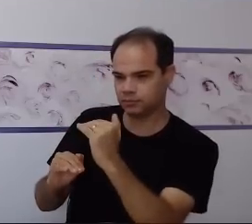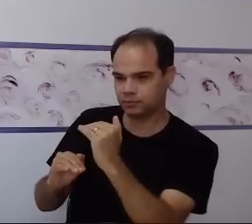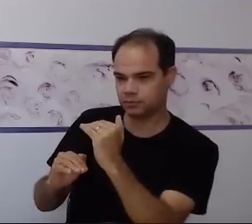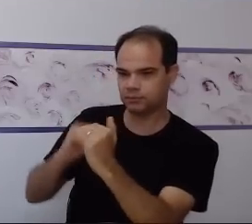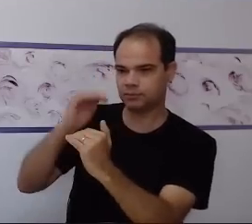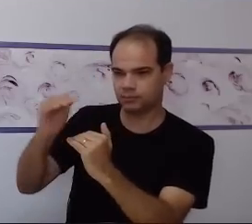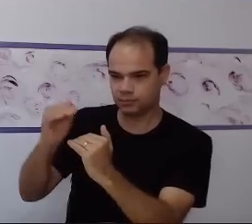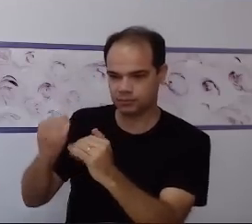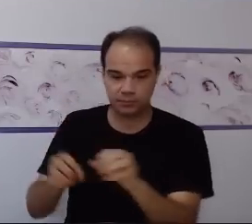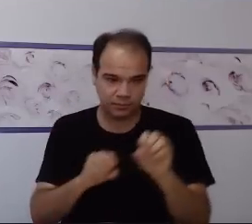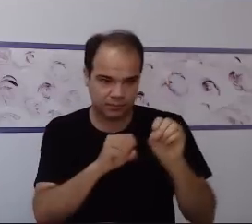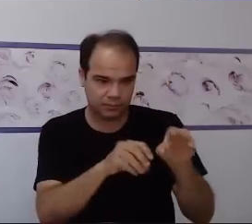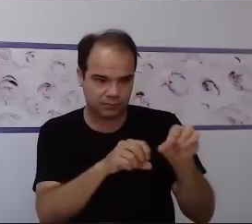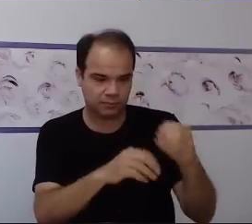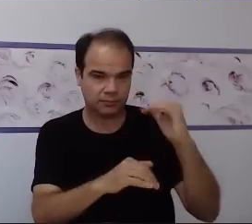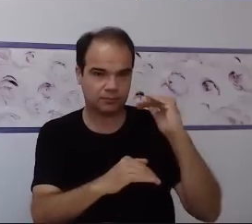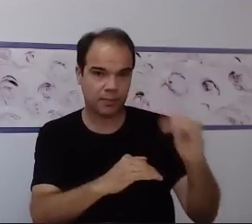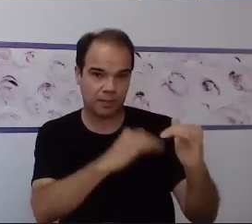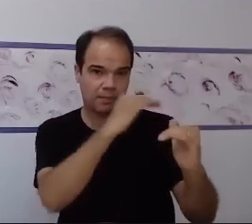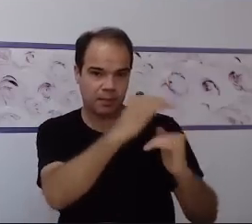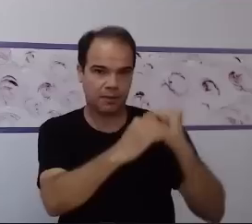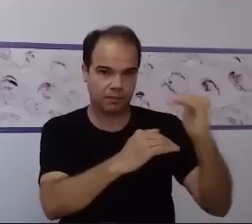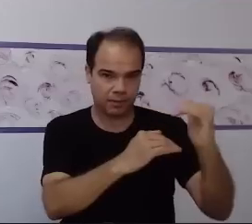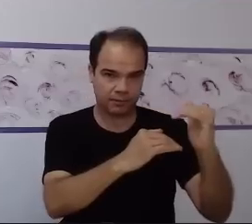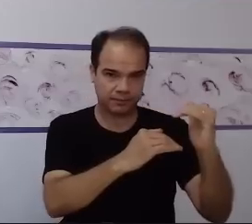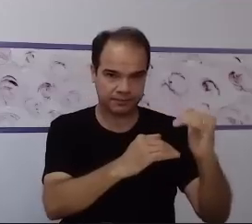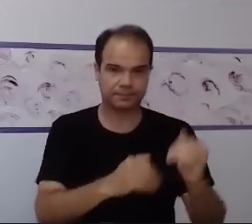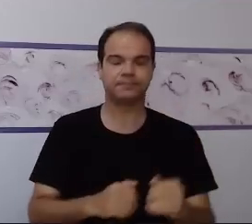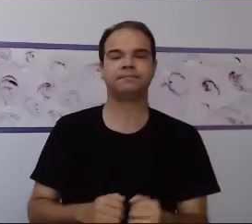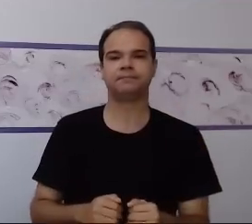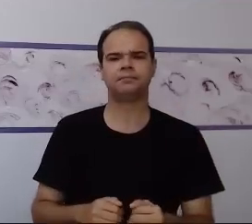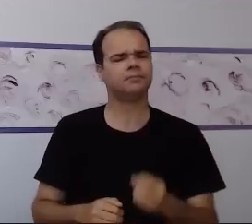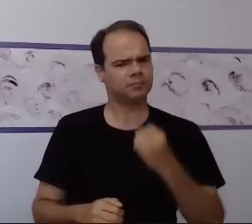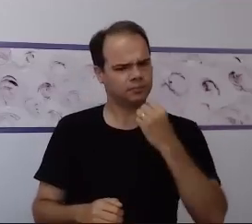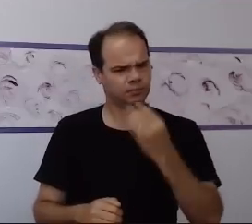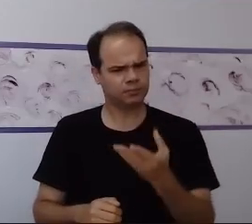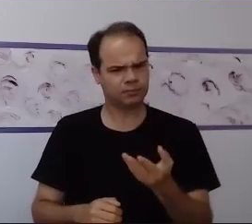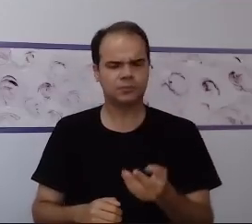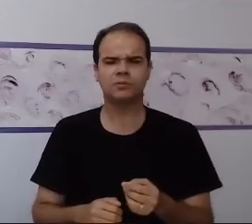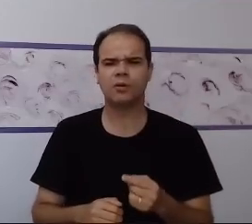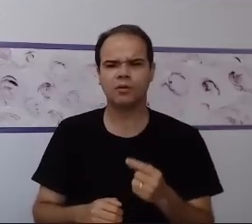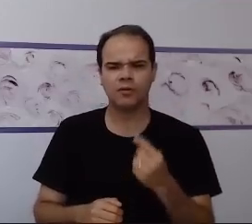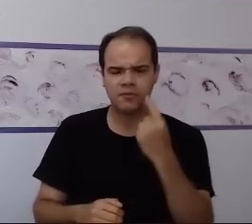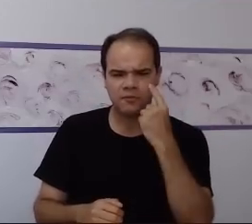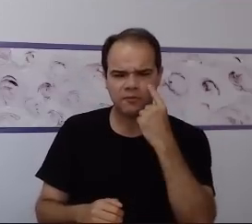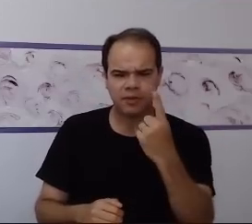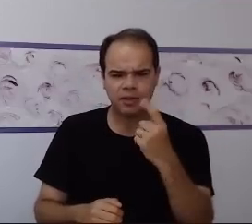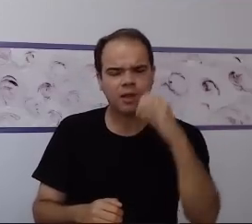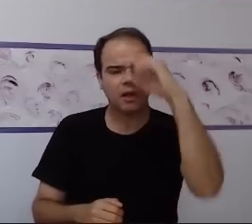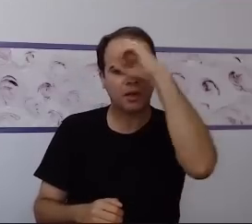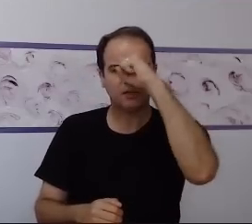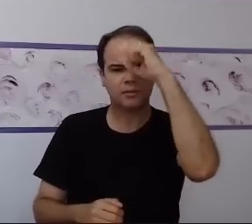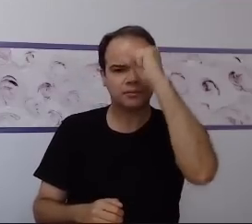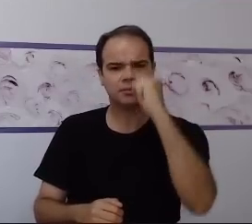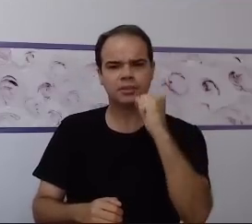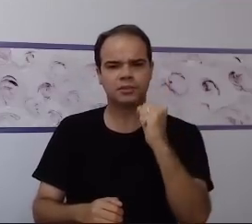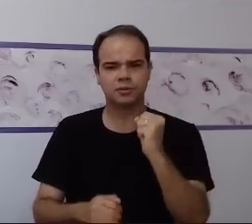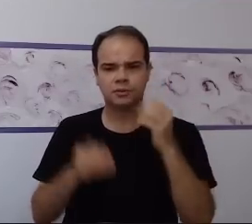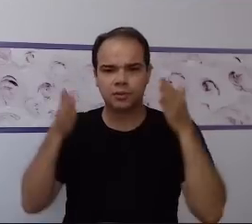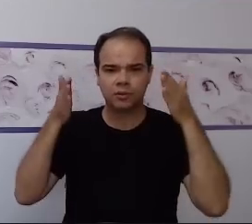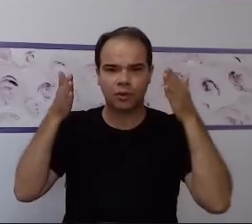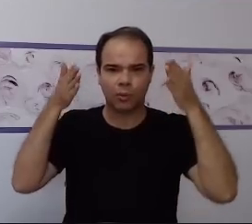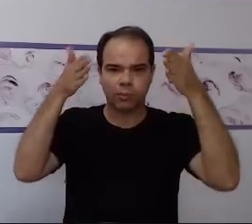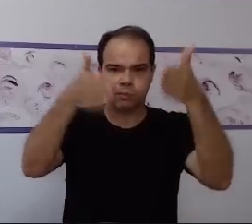Show, legal. Já com esse ensino estruturado, nós vemos várias possibilidades para que consigamos chegar a um objetivo.